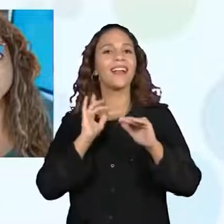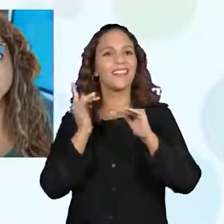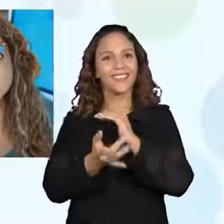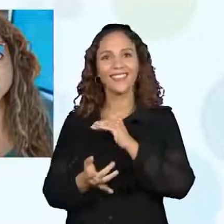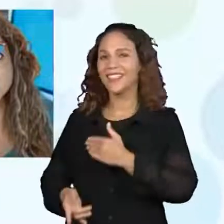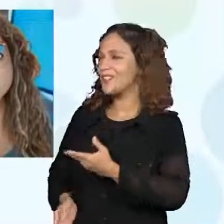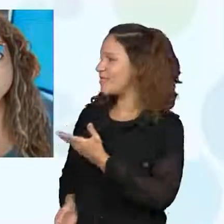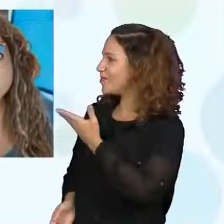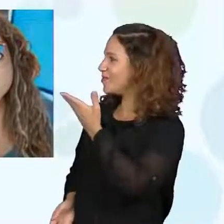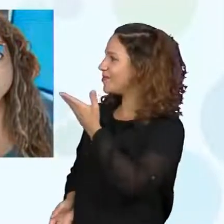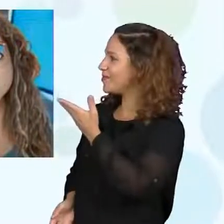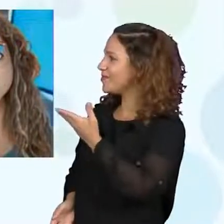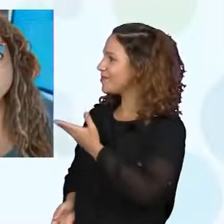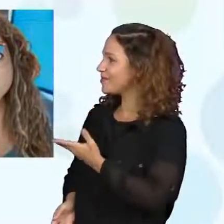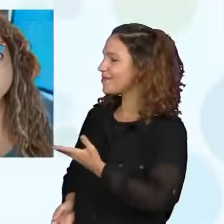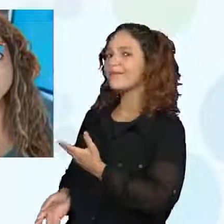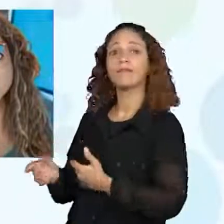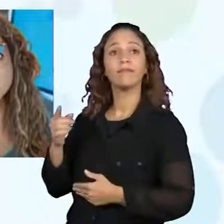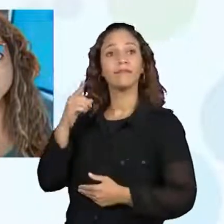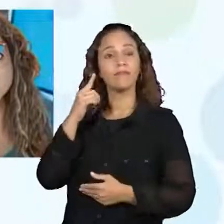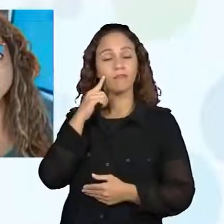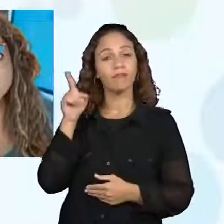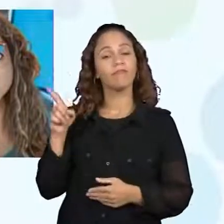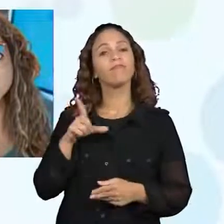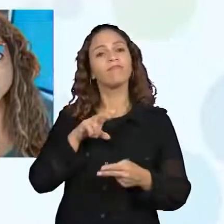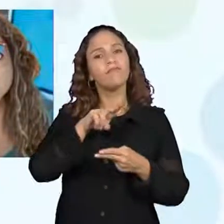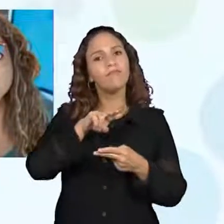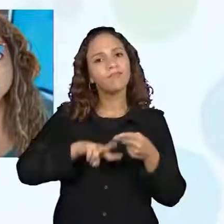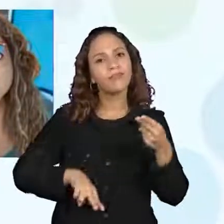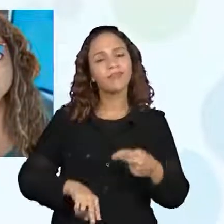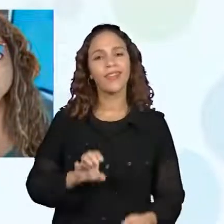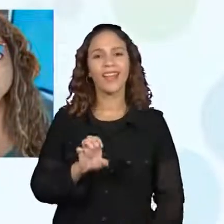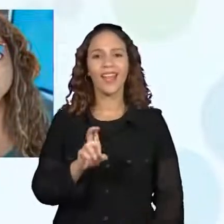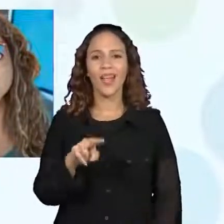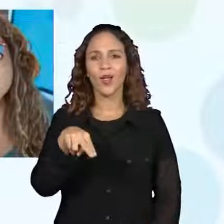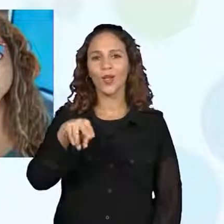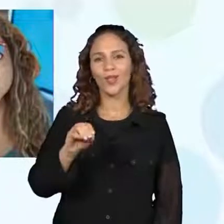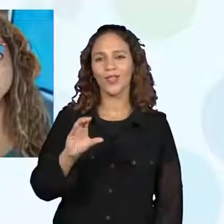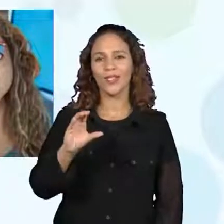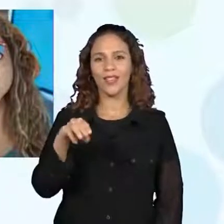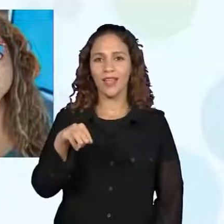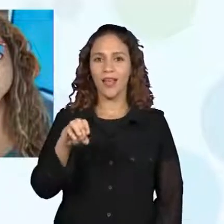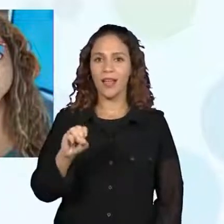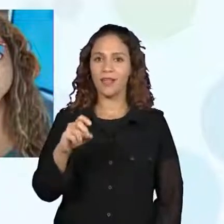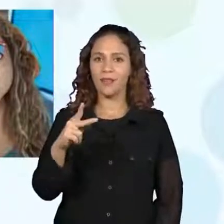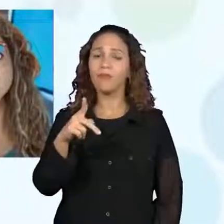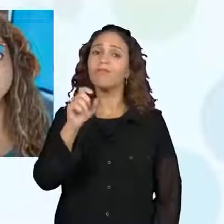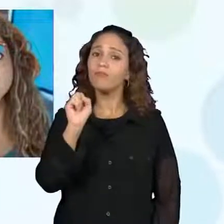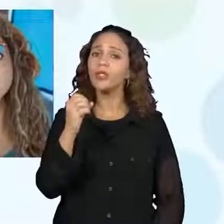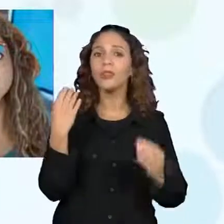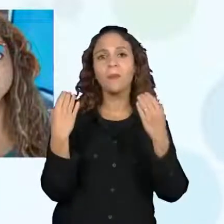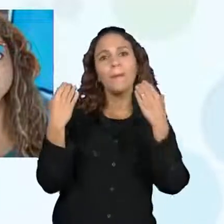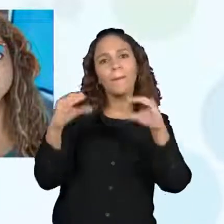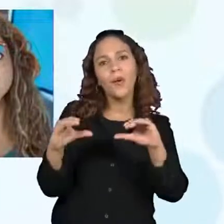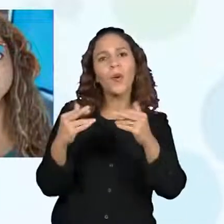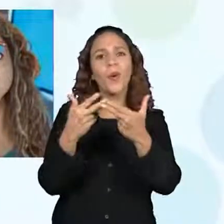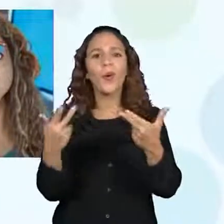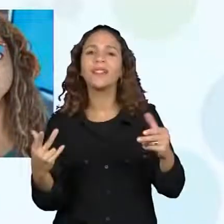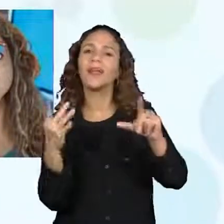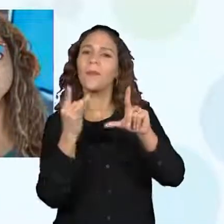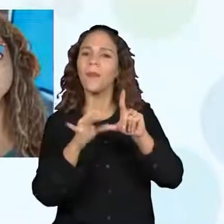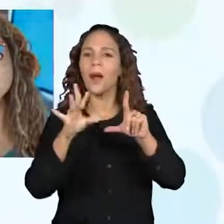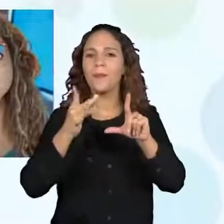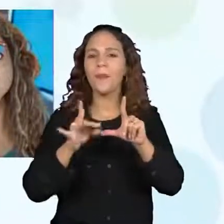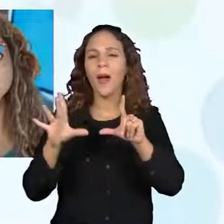Alves Underline Arroba ProfJoyce SP e a hashtag EuNoCMSP para que vocês possam compartilhar os